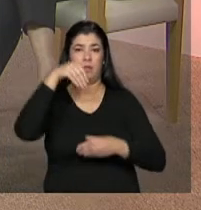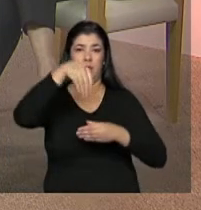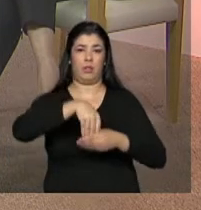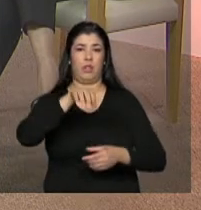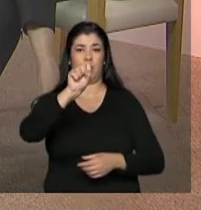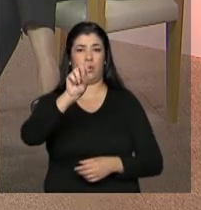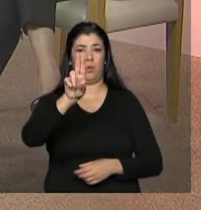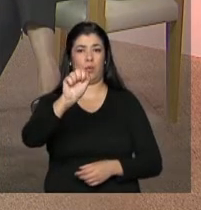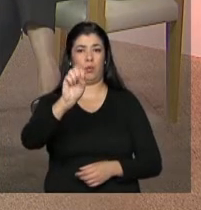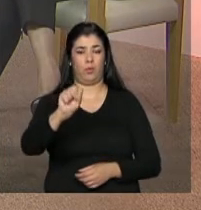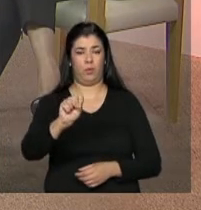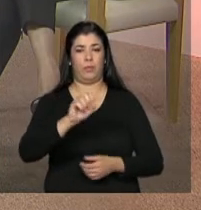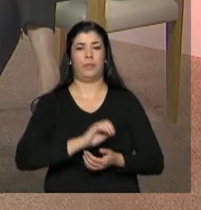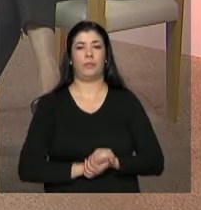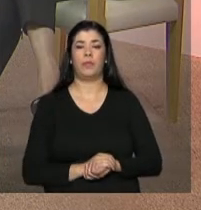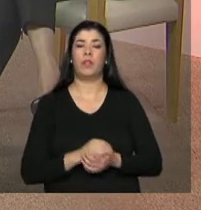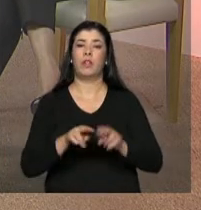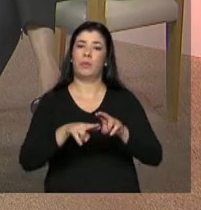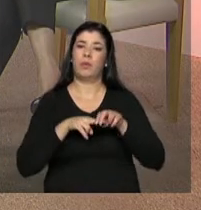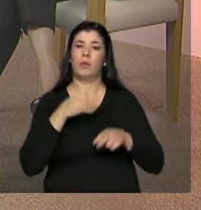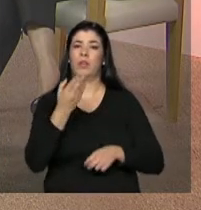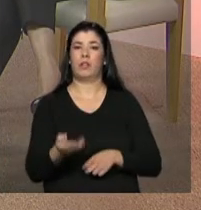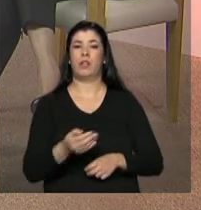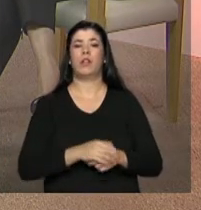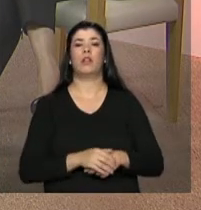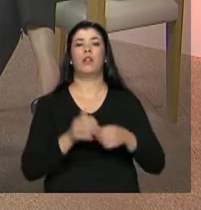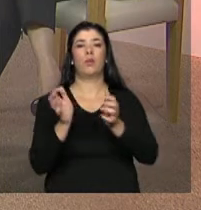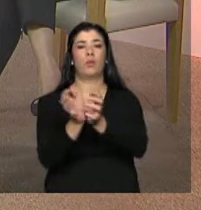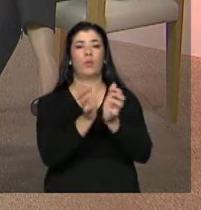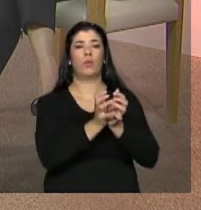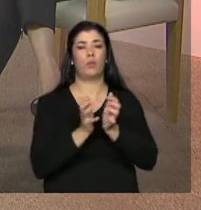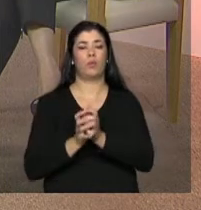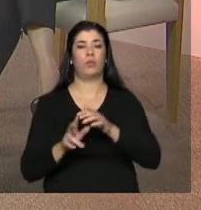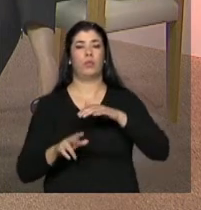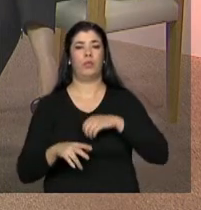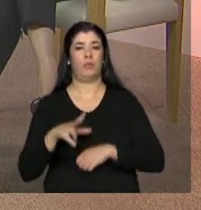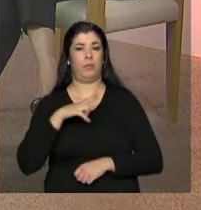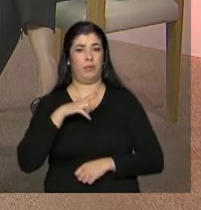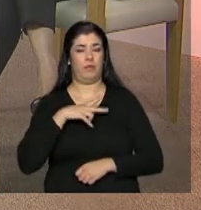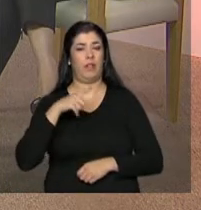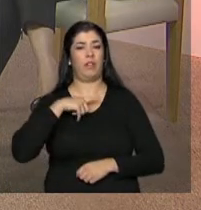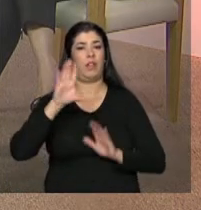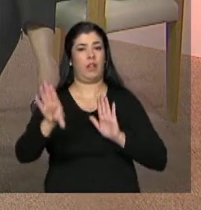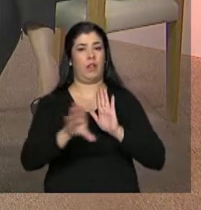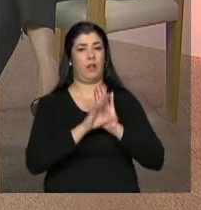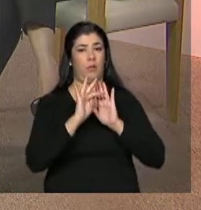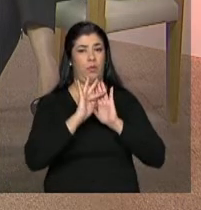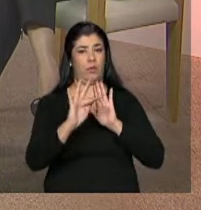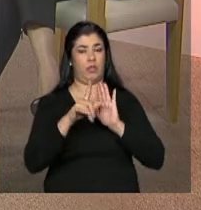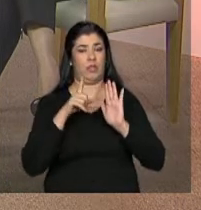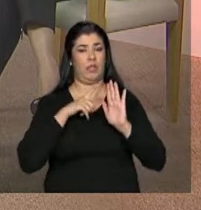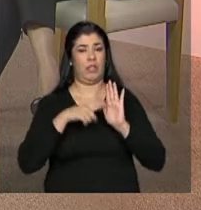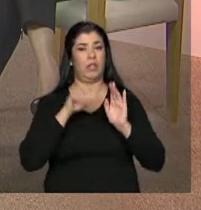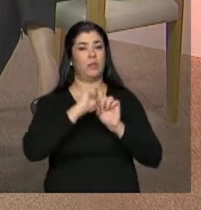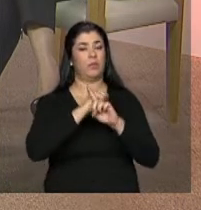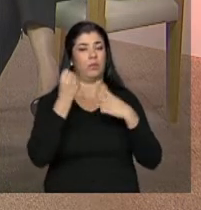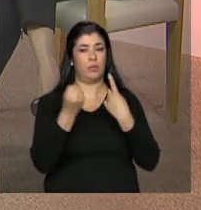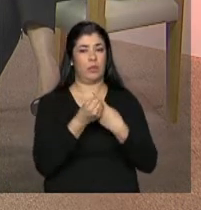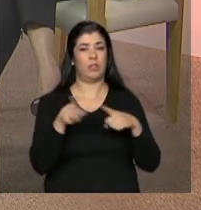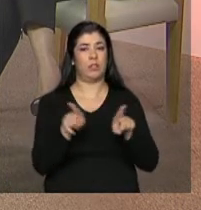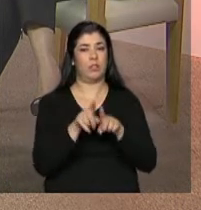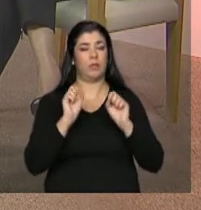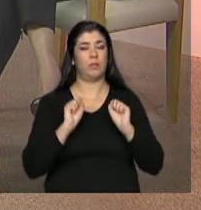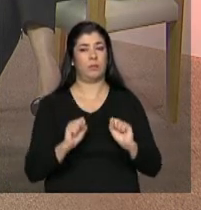assistência social. Então a rede privada, ela está prevista na Constituição, porque está prevista que a sociedade civil também